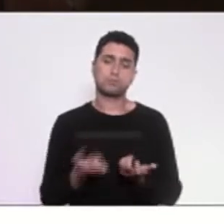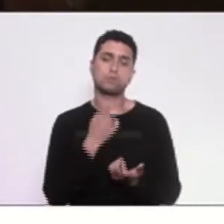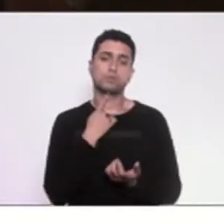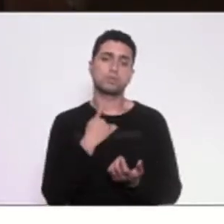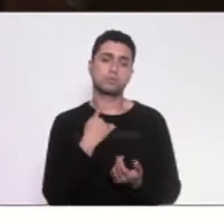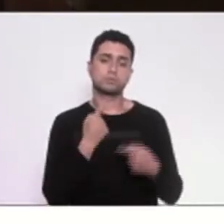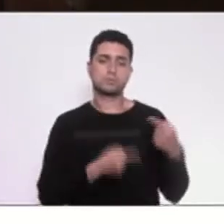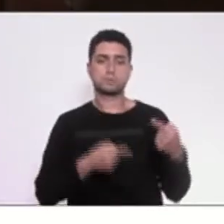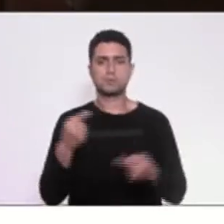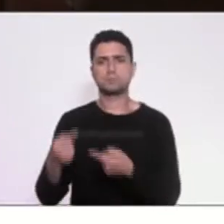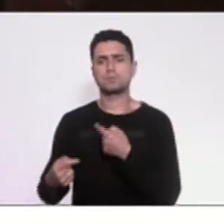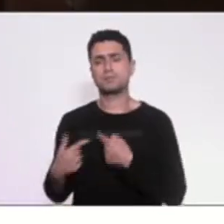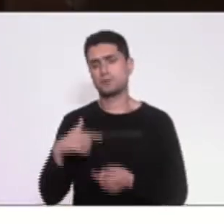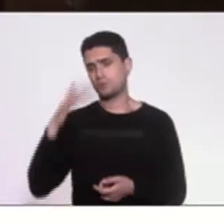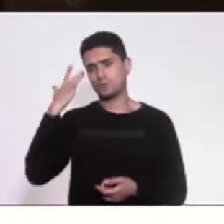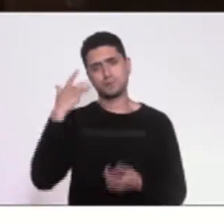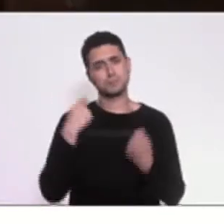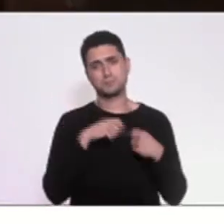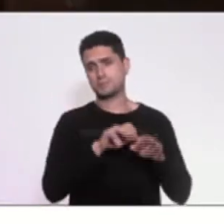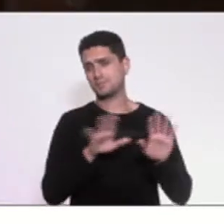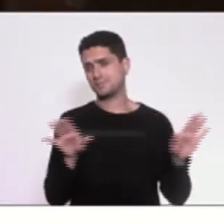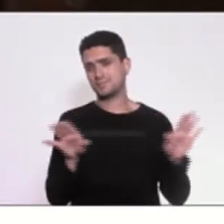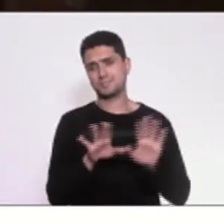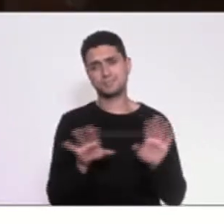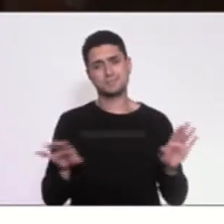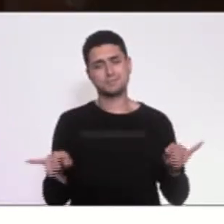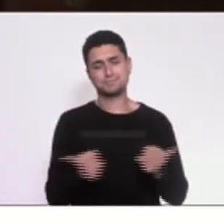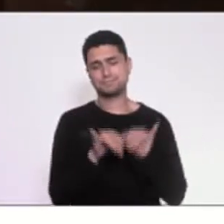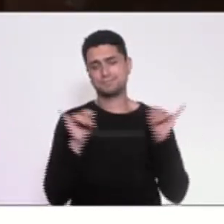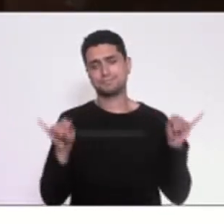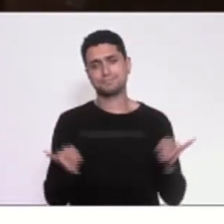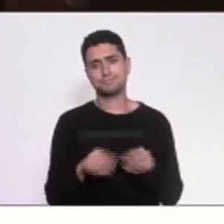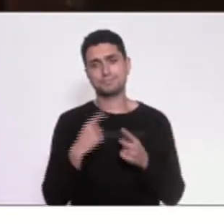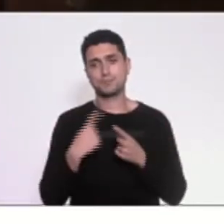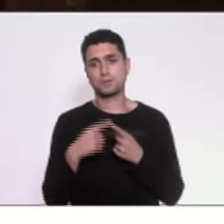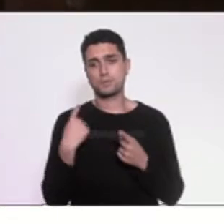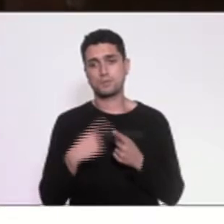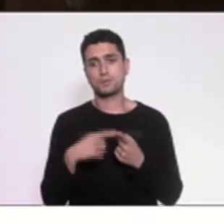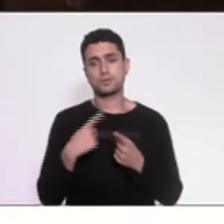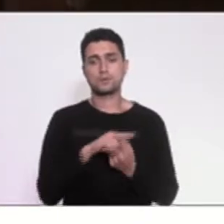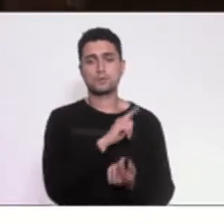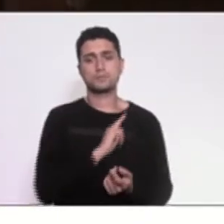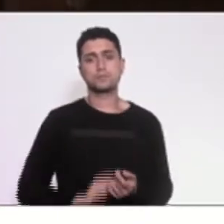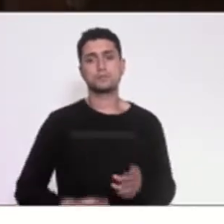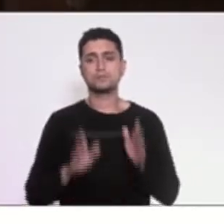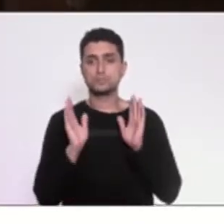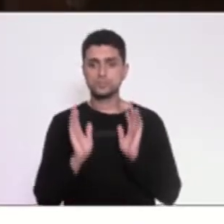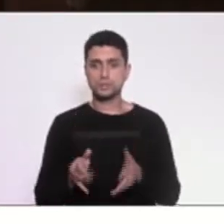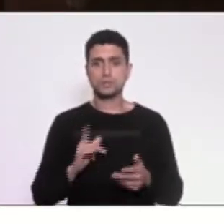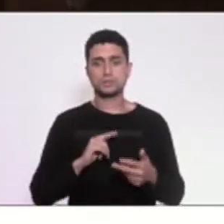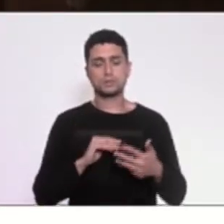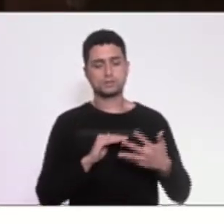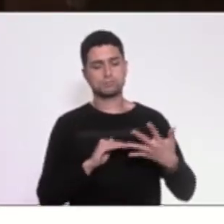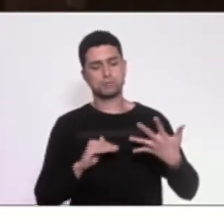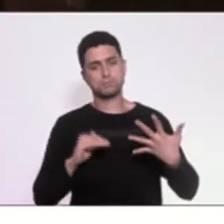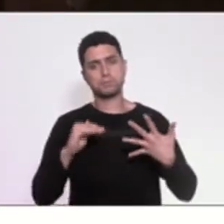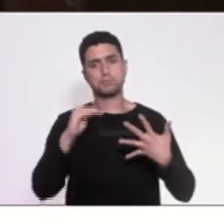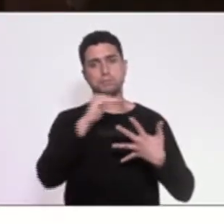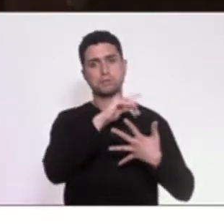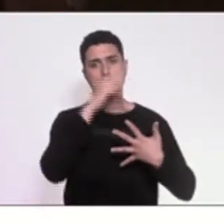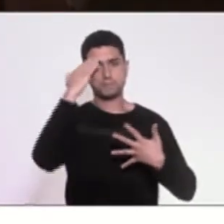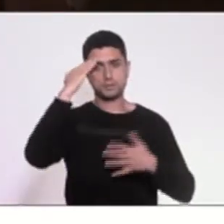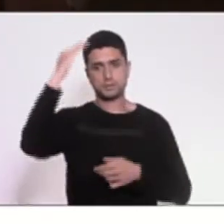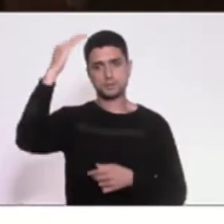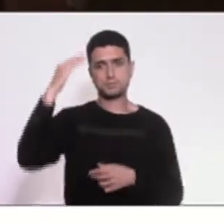achava desnecessário que o governador já preside o Conselho Deliberativo, que hierarquicamente é superior ao Construtivo. Pois bem,